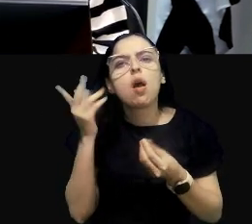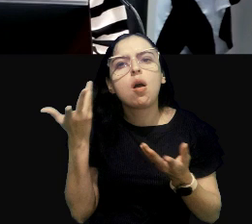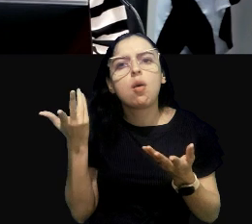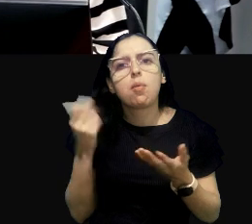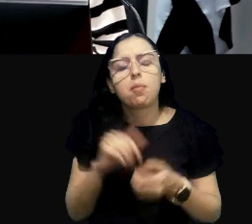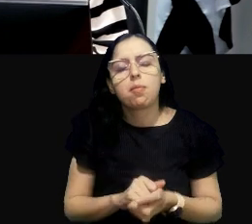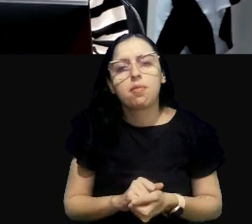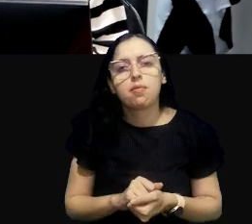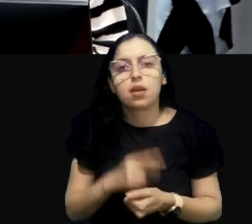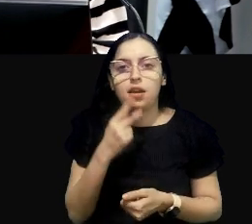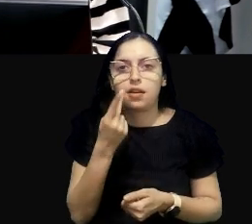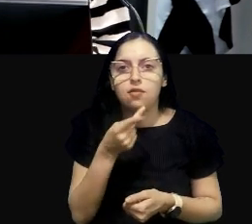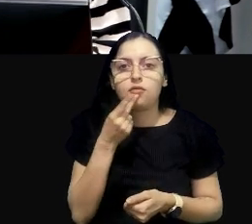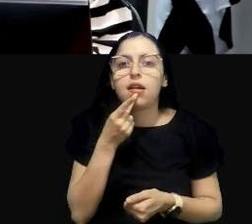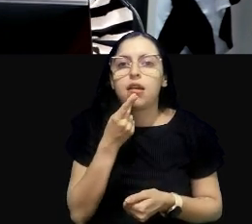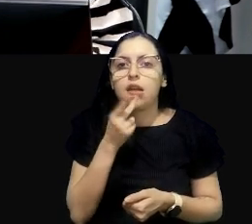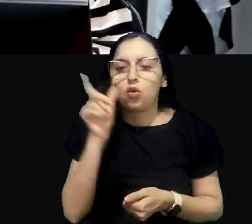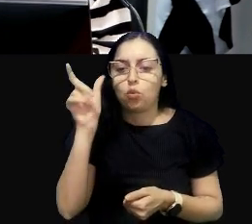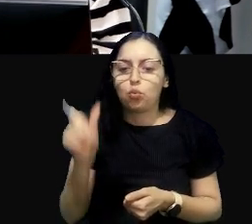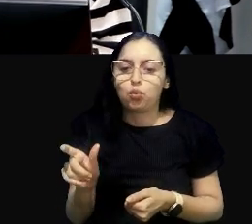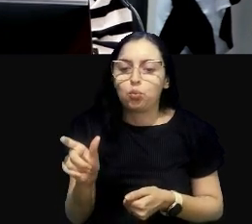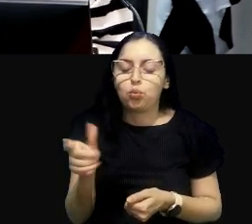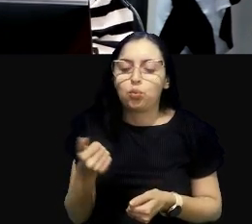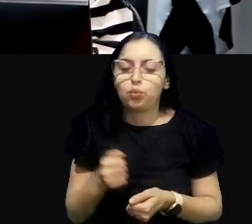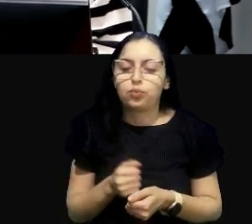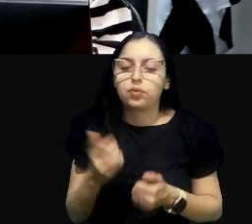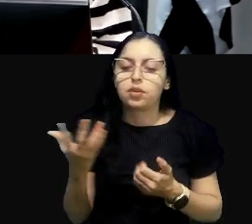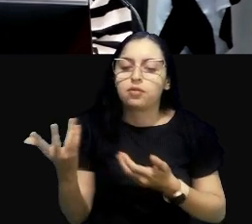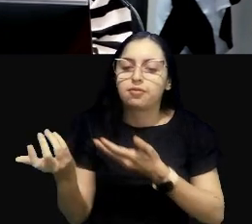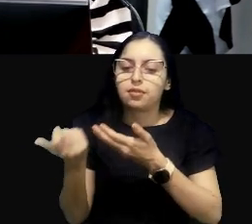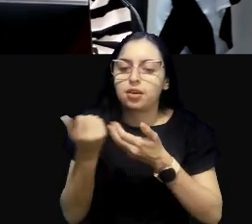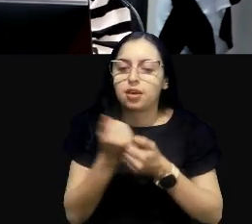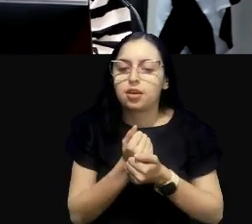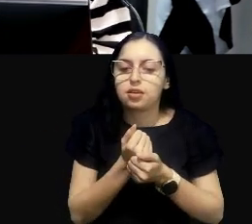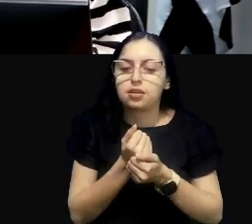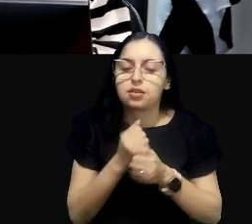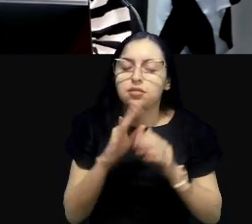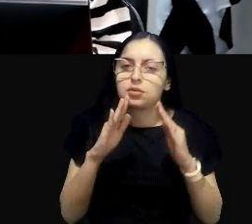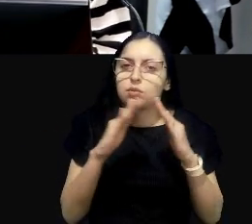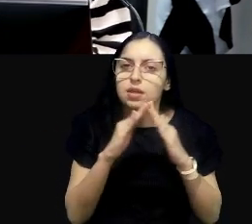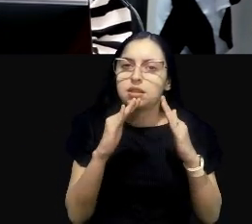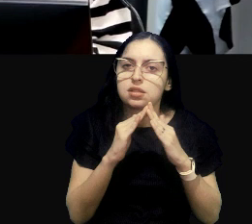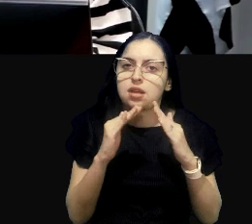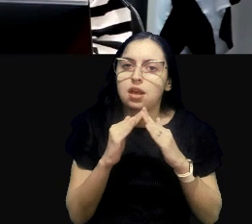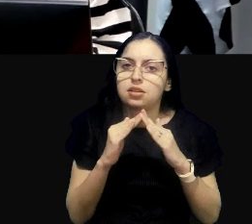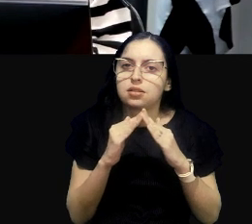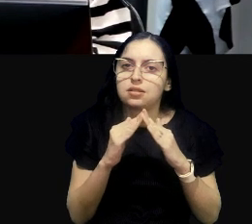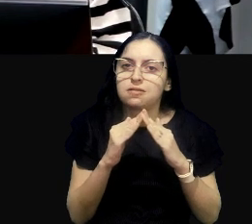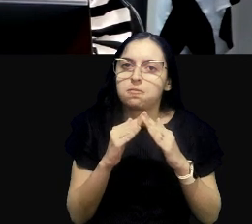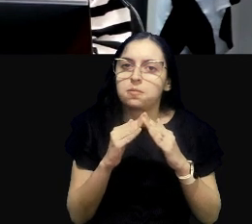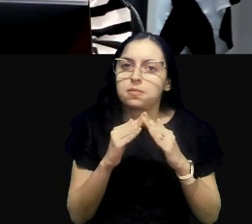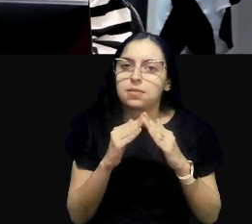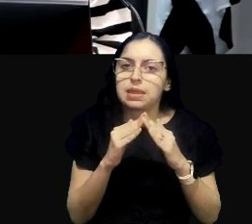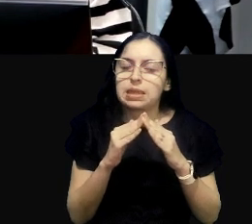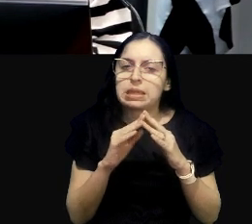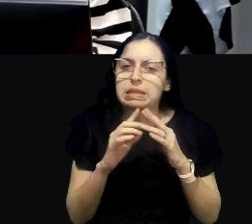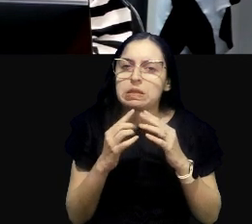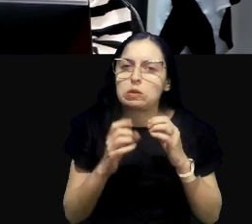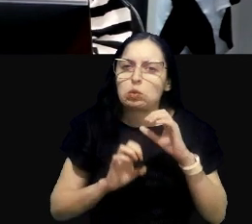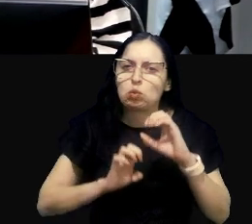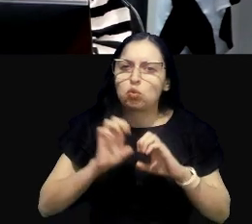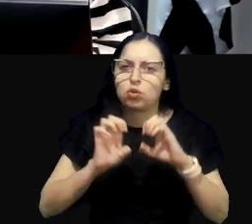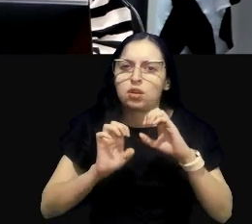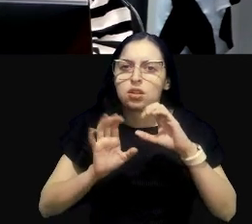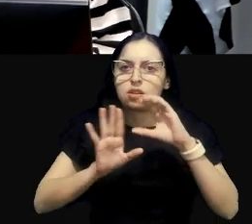Aí ele falou, nós fomos, recebemos umas casinhas e elas estão construídas uma